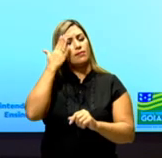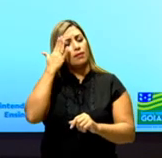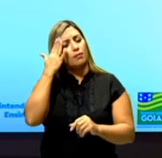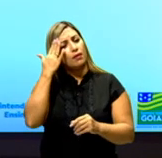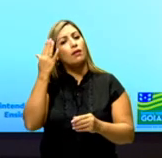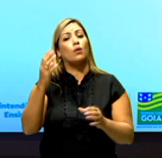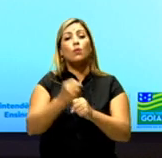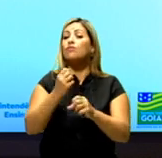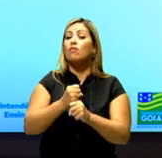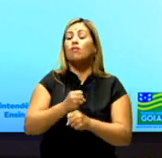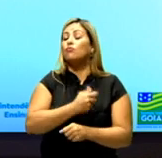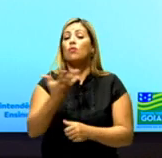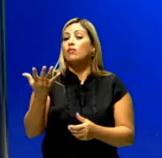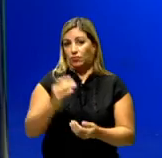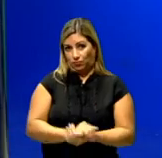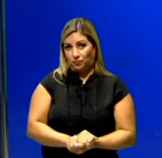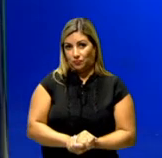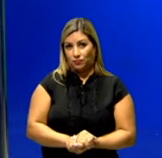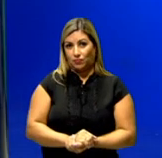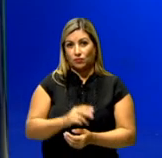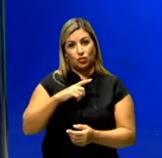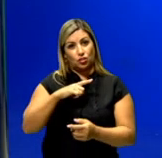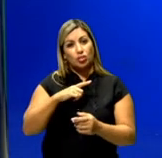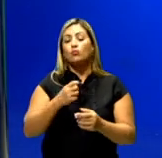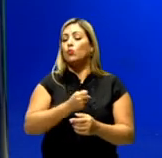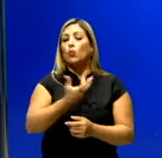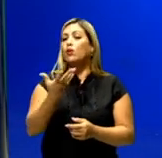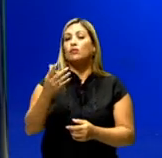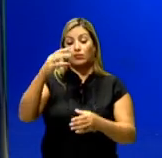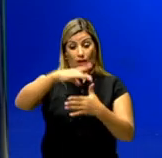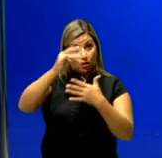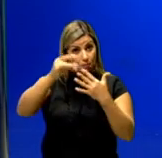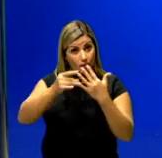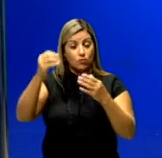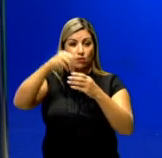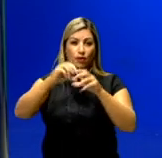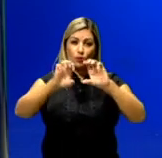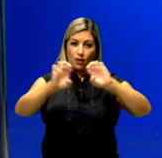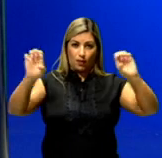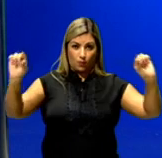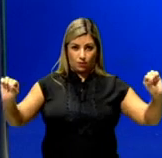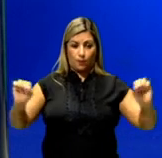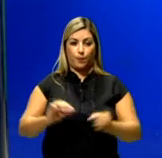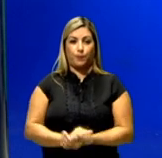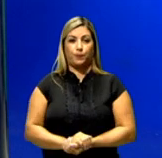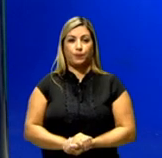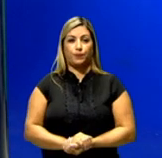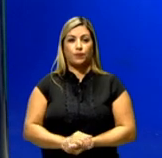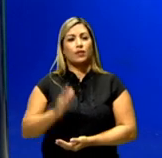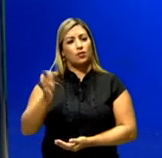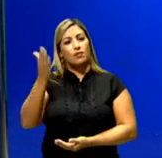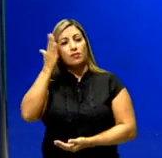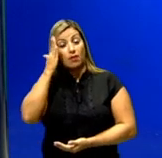de quantidade, de conservação dessa quantidade de elementos dentro da equação. Tá certo? Então, já